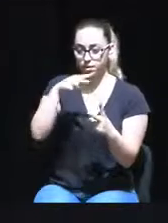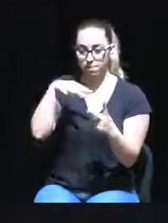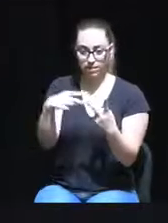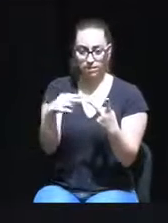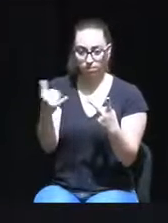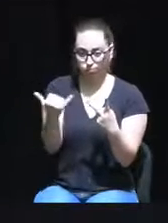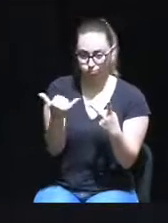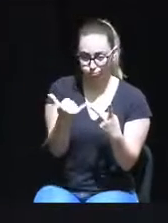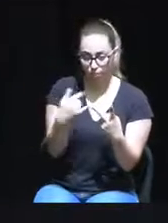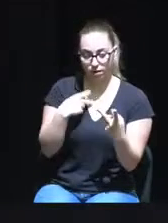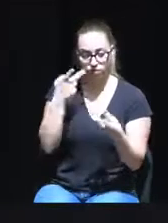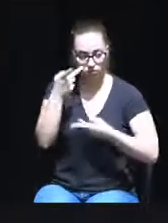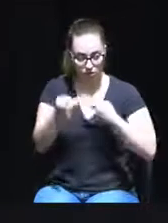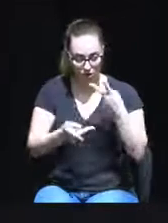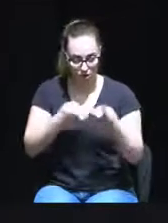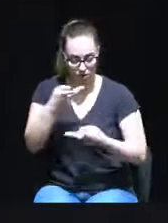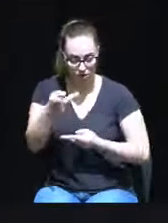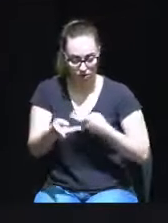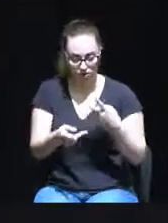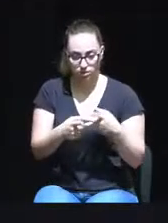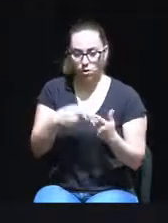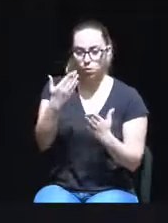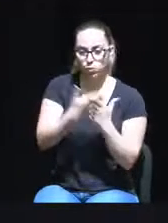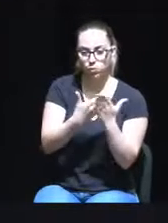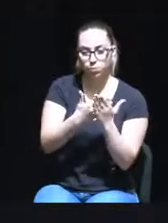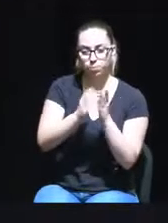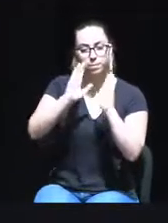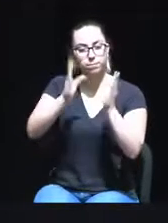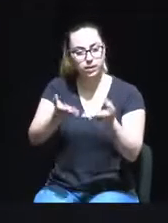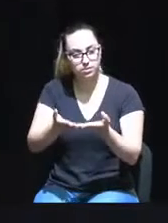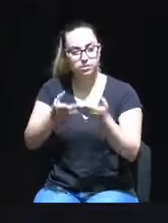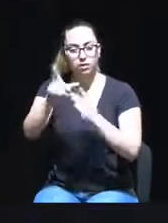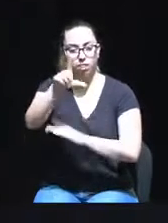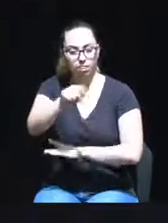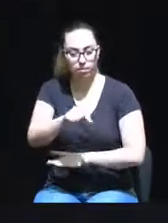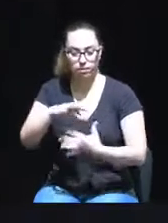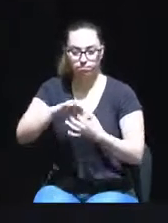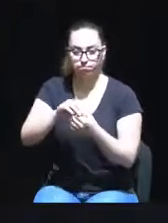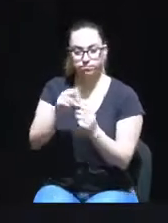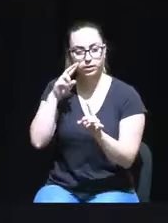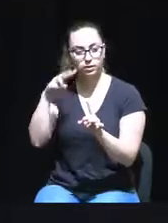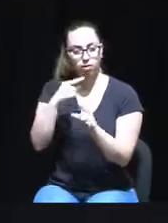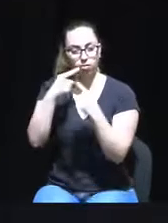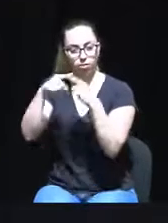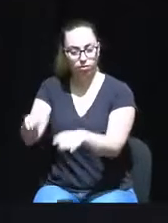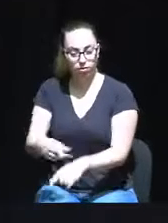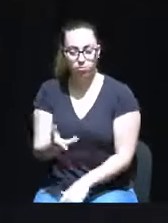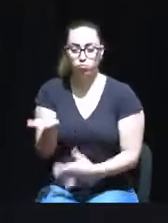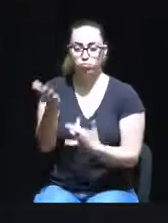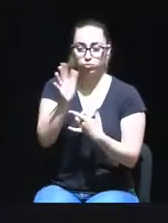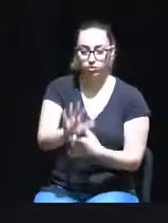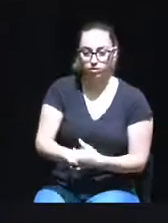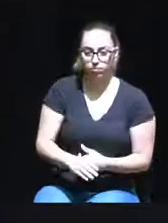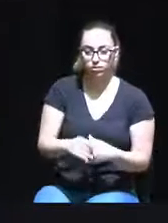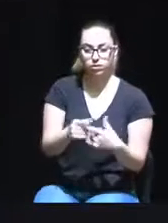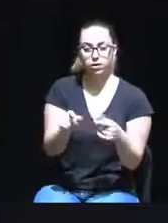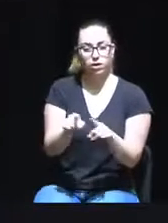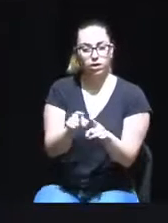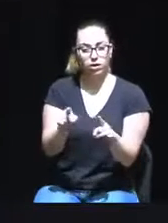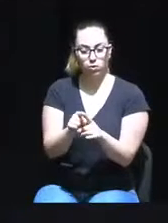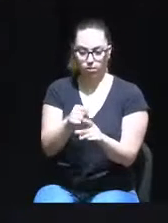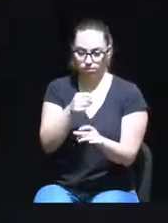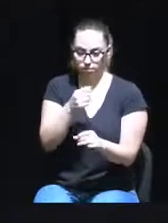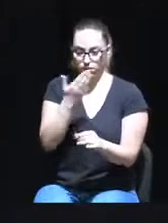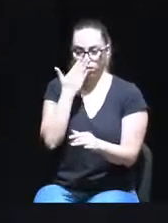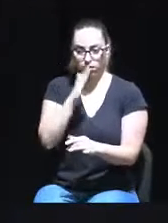perspetiva de avaliação, estes documentos requerem ser vistos também, sobre um outro prisma designadamente, as ações concretas que